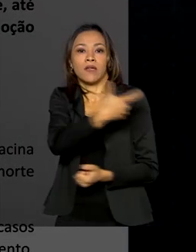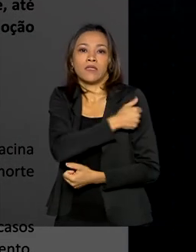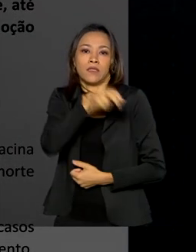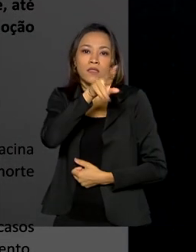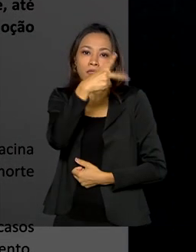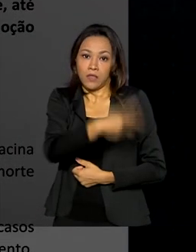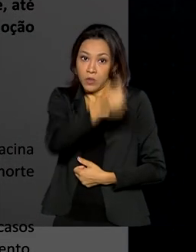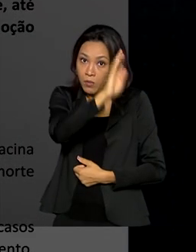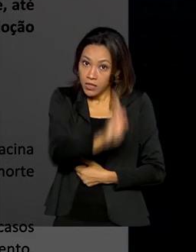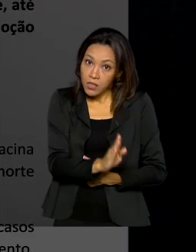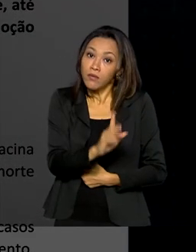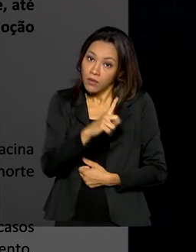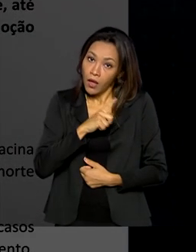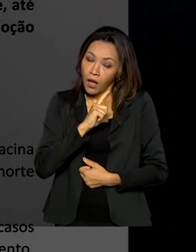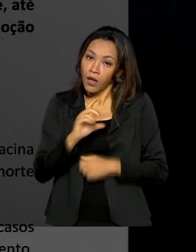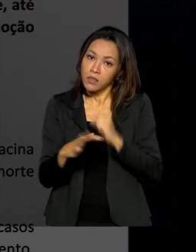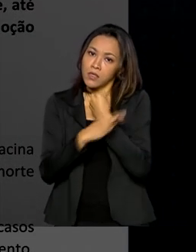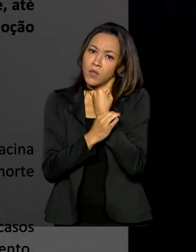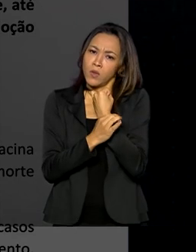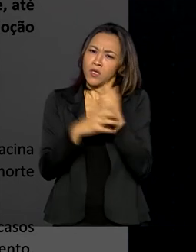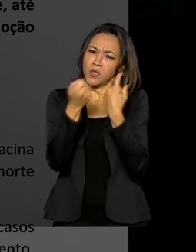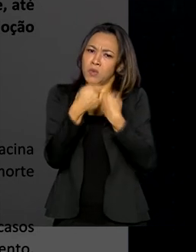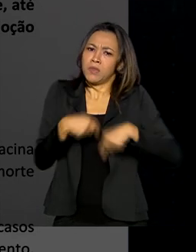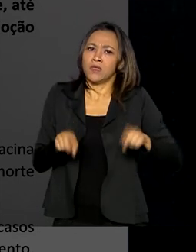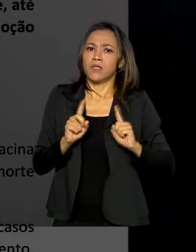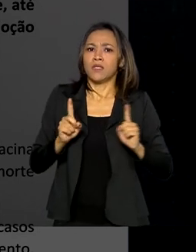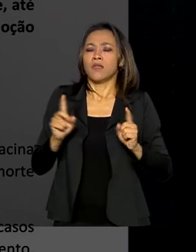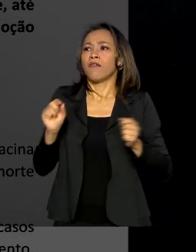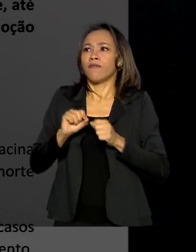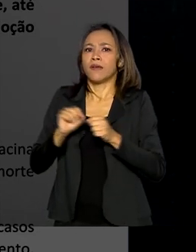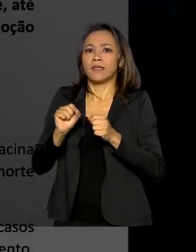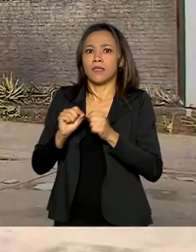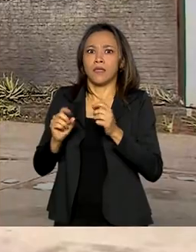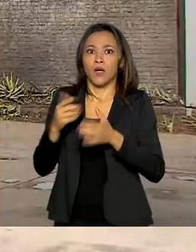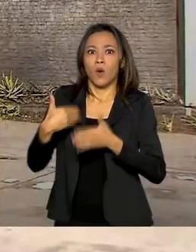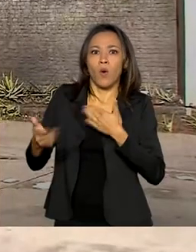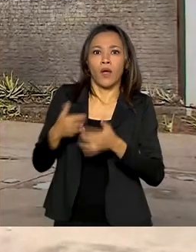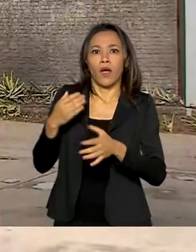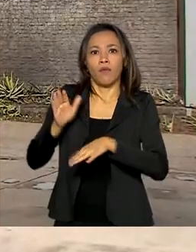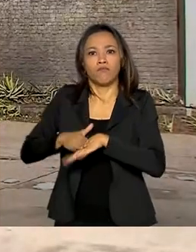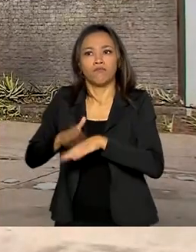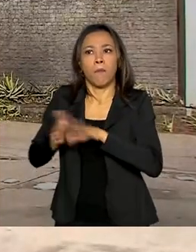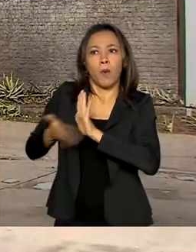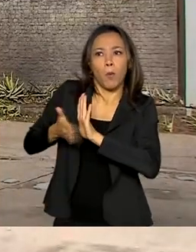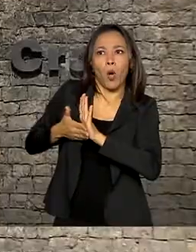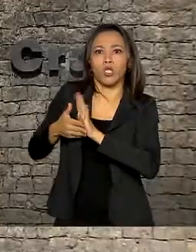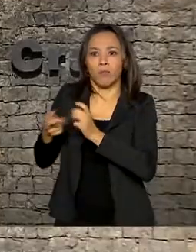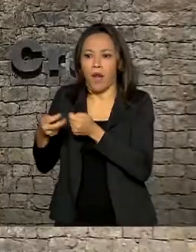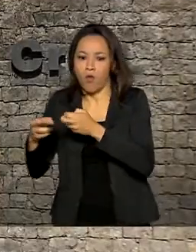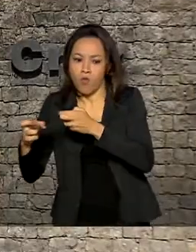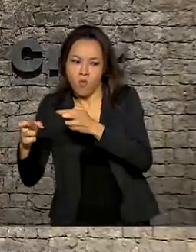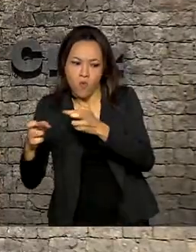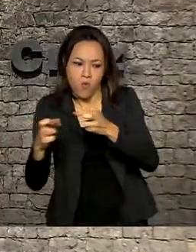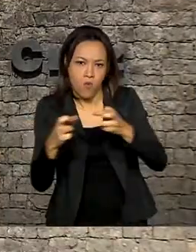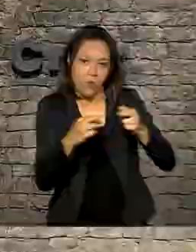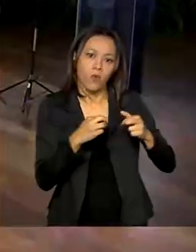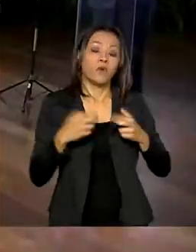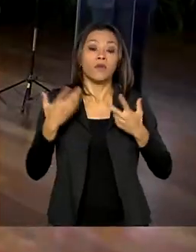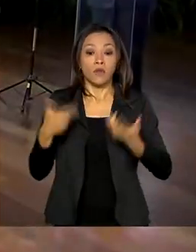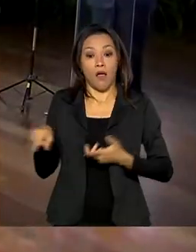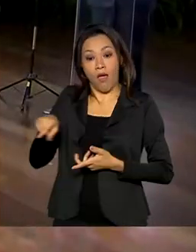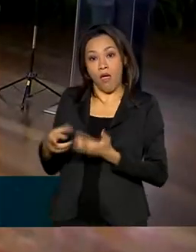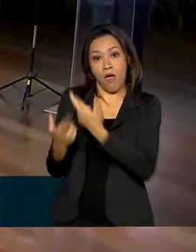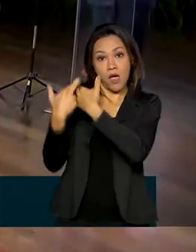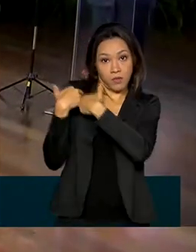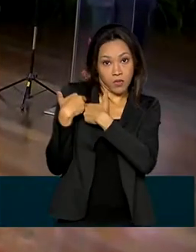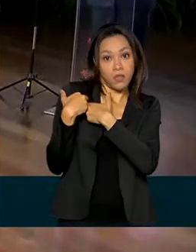seguro e não há motivo para a adoção de qualquer medida sanitária. Na sede da Fiocruz, responsável pela produção da